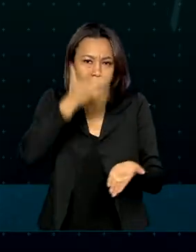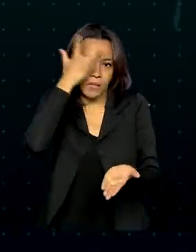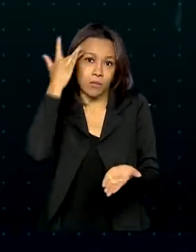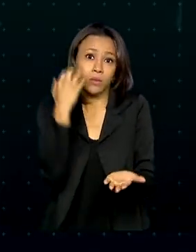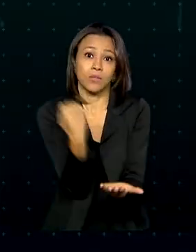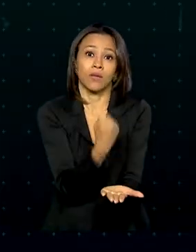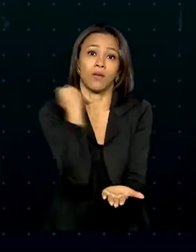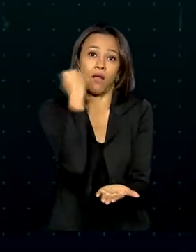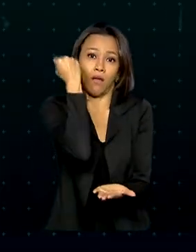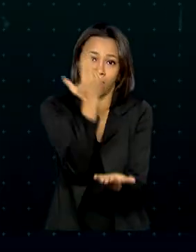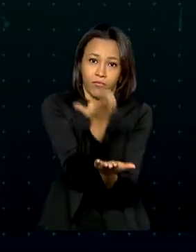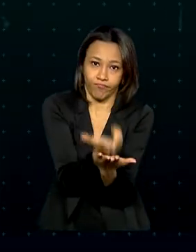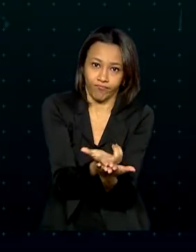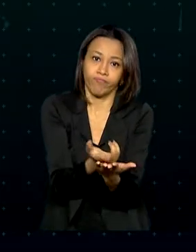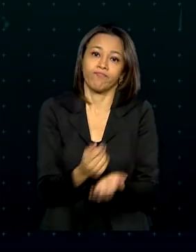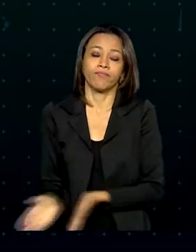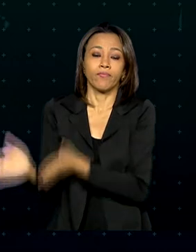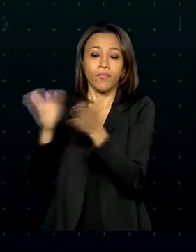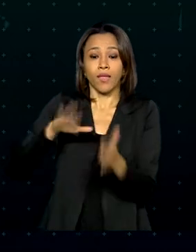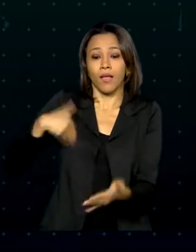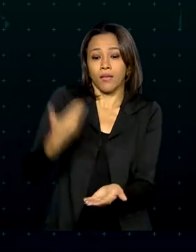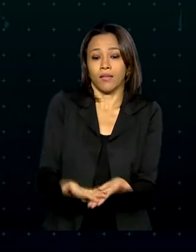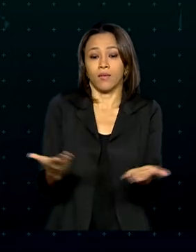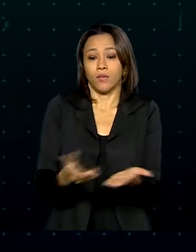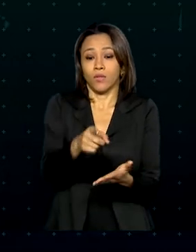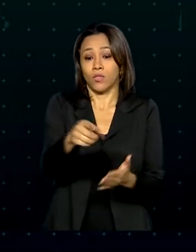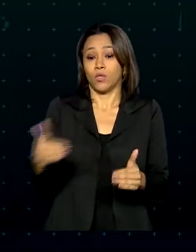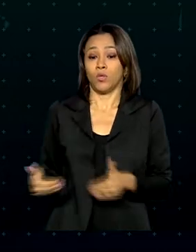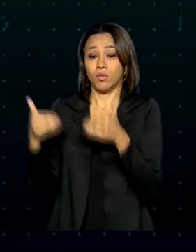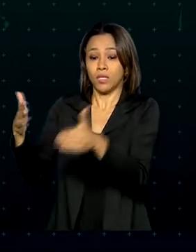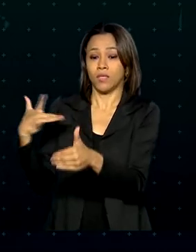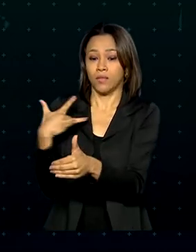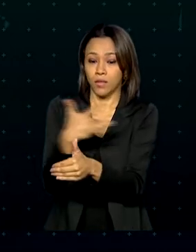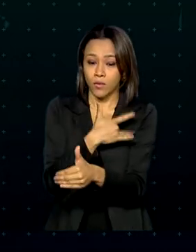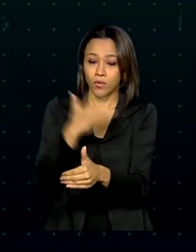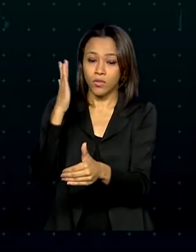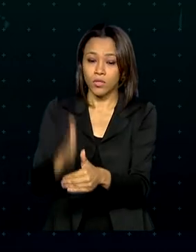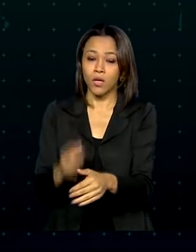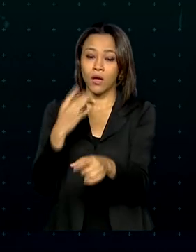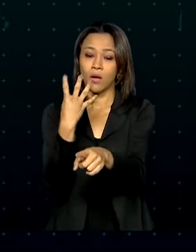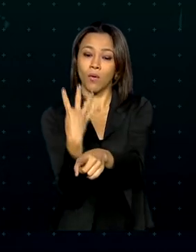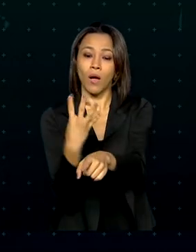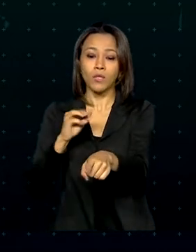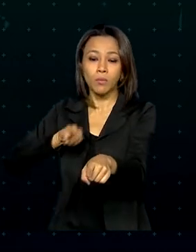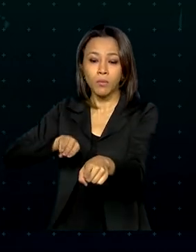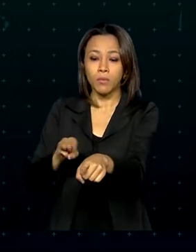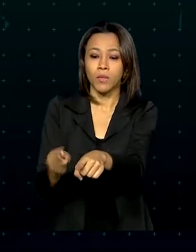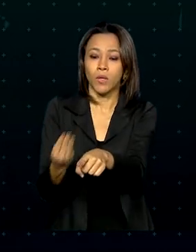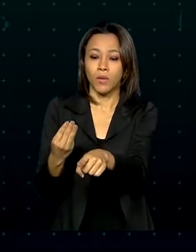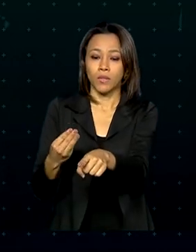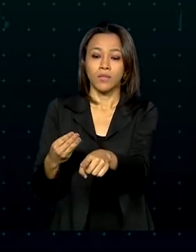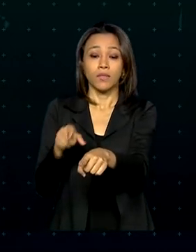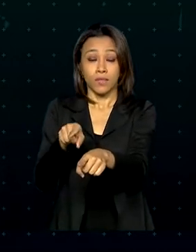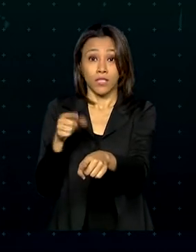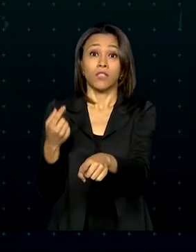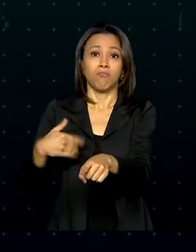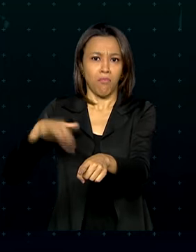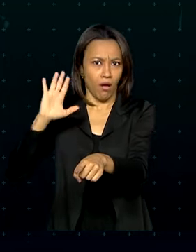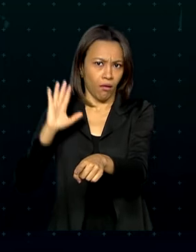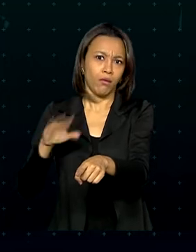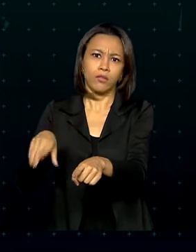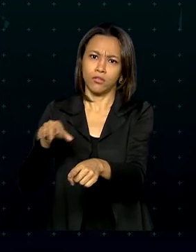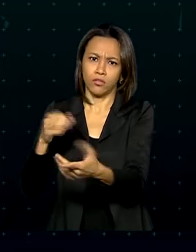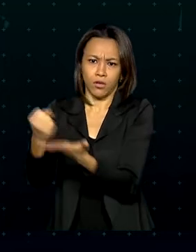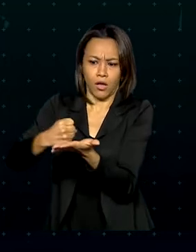Até este mês, o Ministério da Saúde liberou mais de 4 milhões de medicamentos utilizados para intubação de